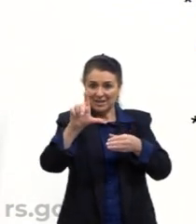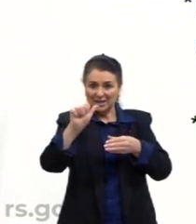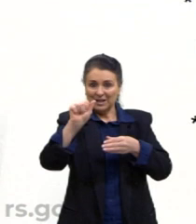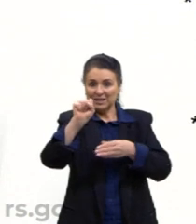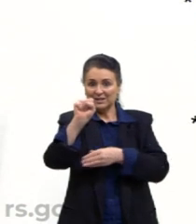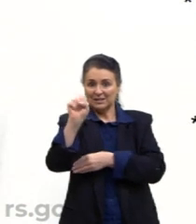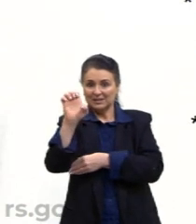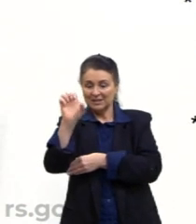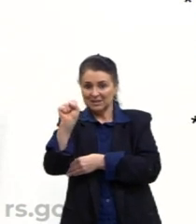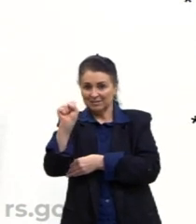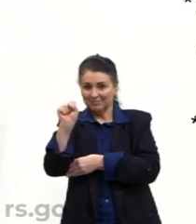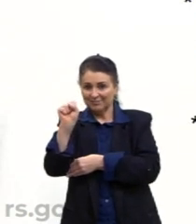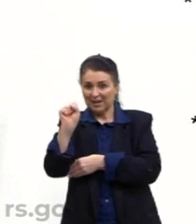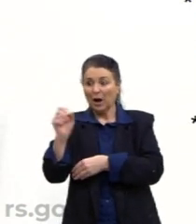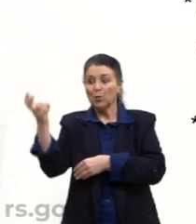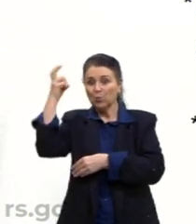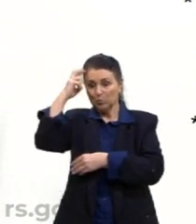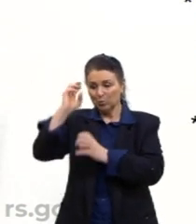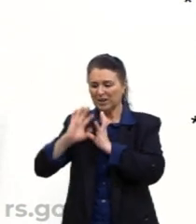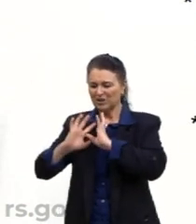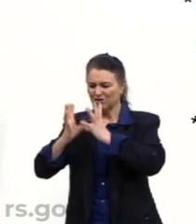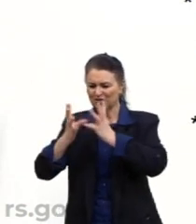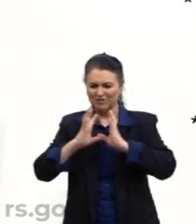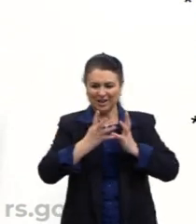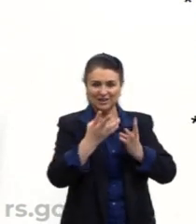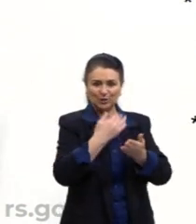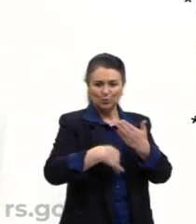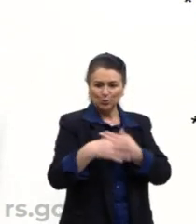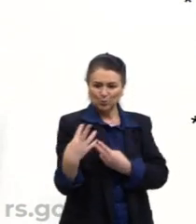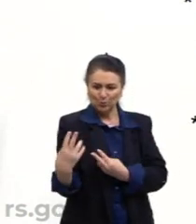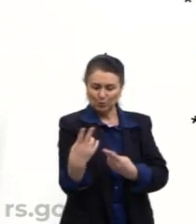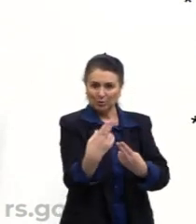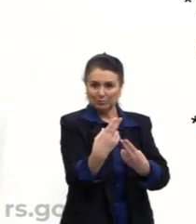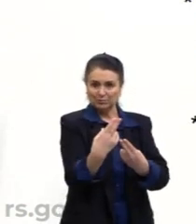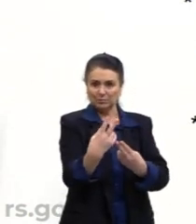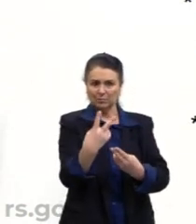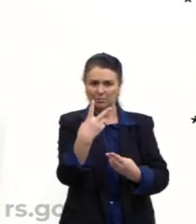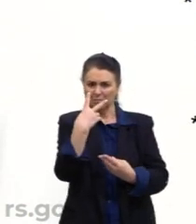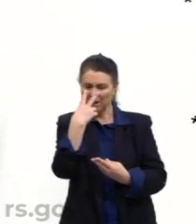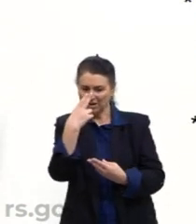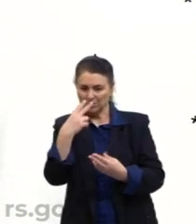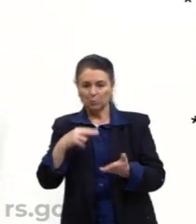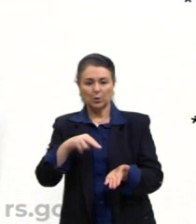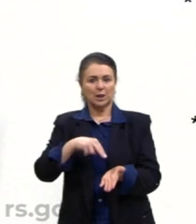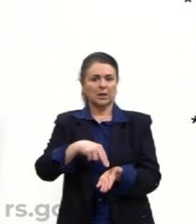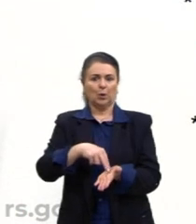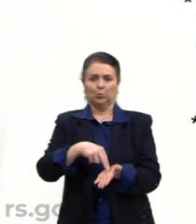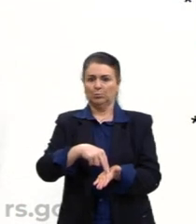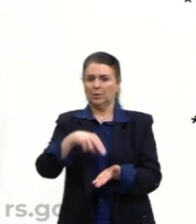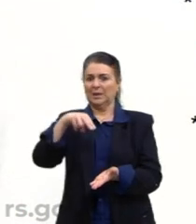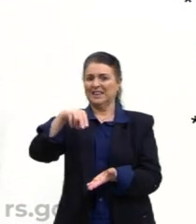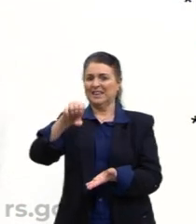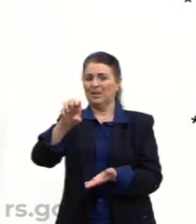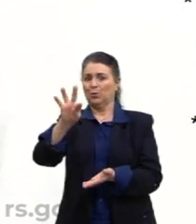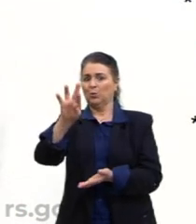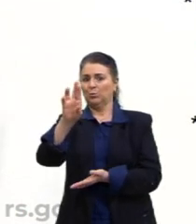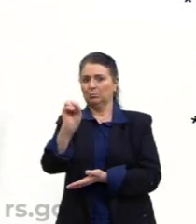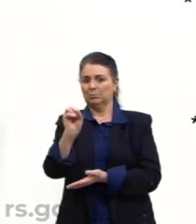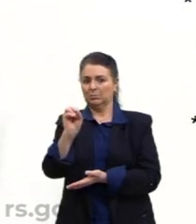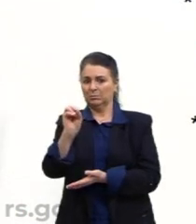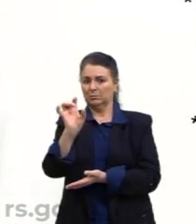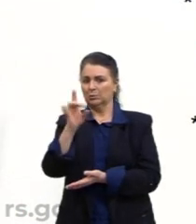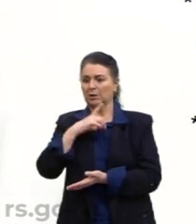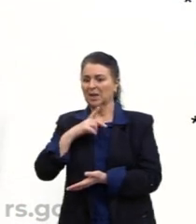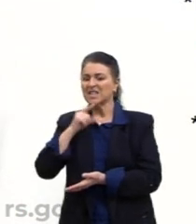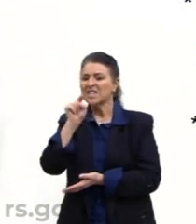camuflar essa questão, Trazer que somos neutros, só existe esse caminho, como se